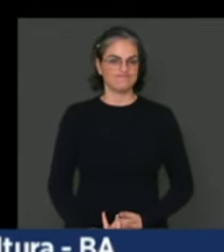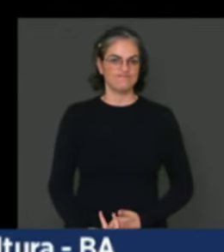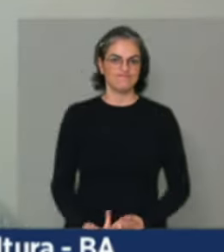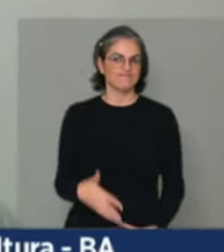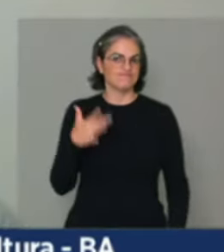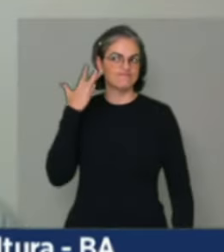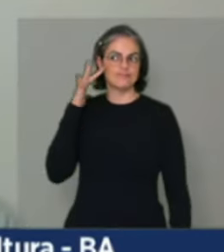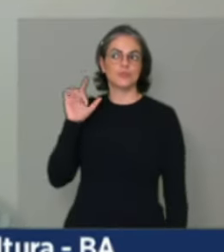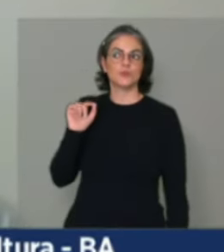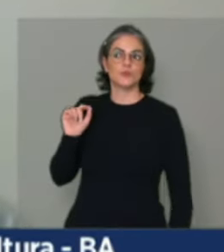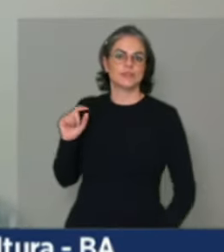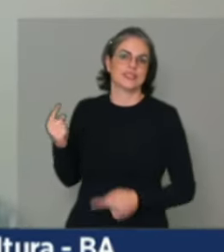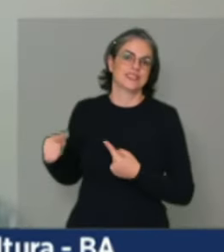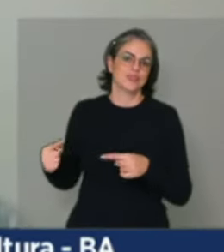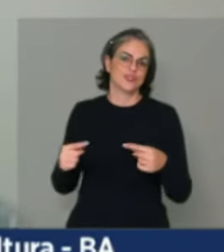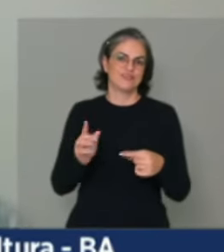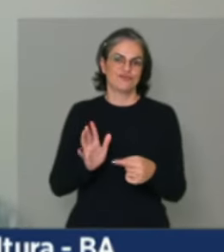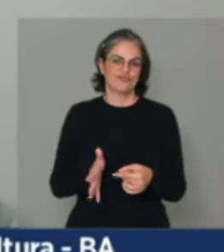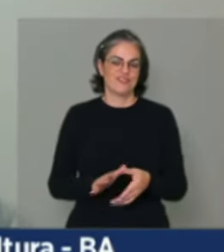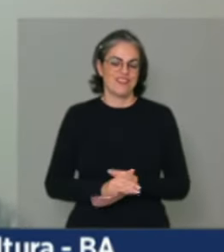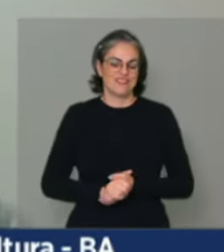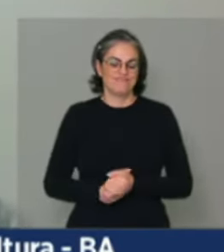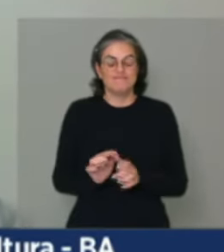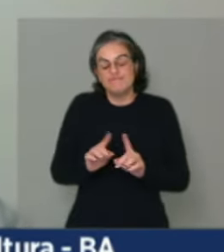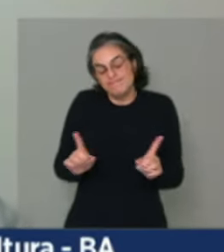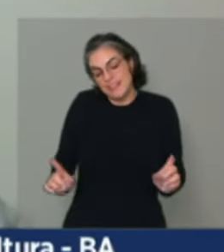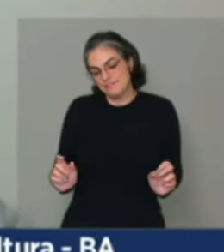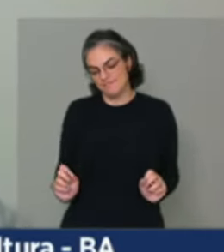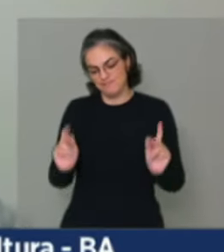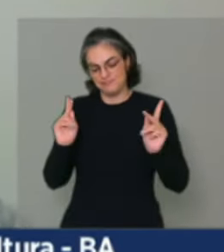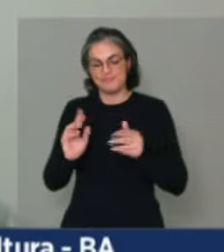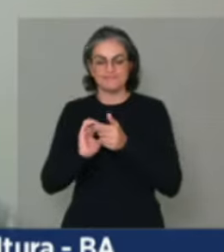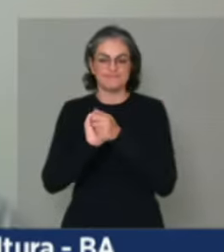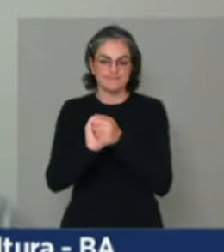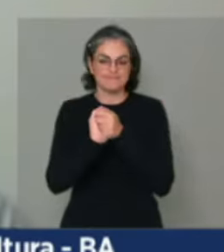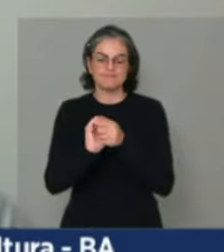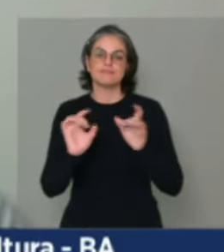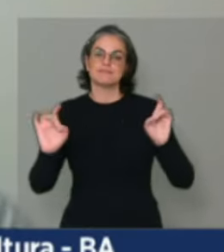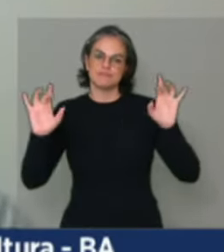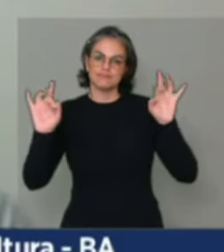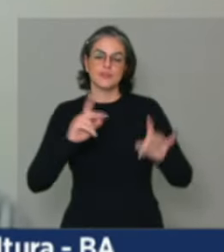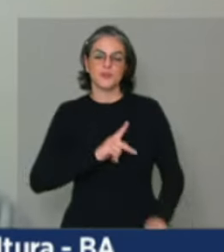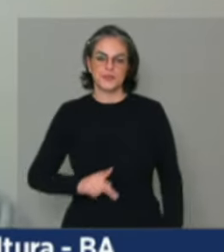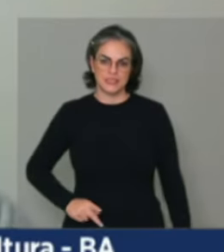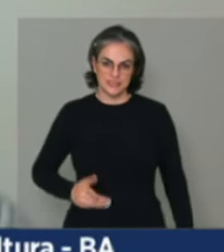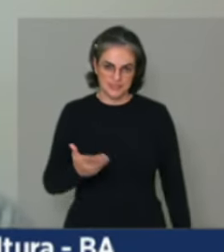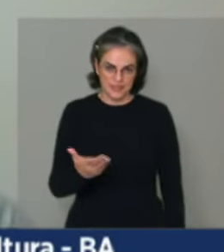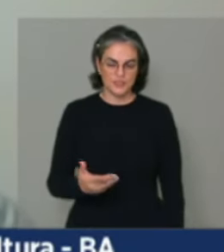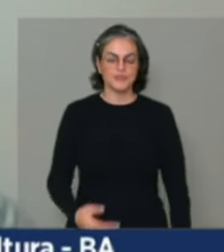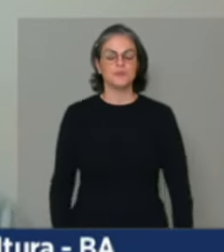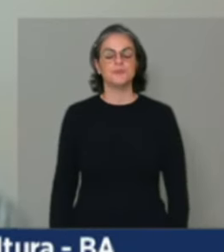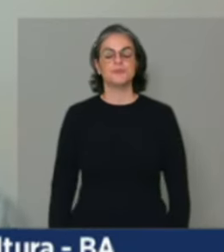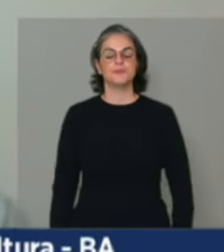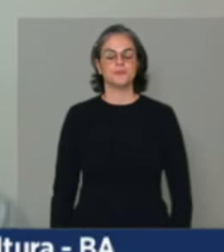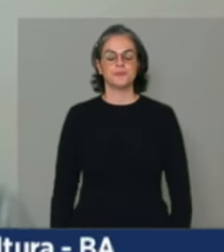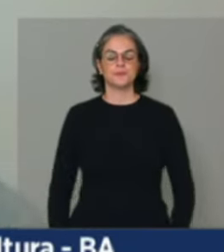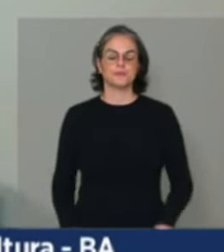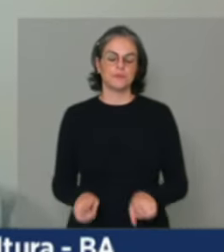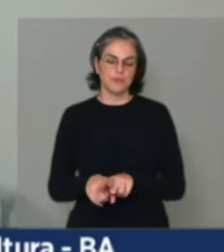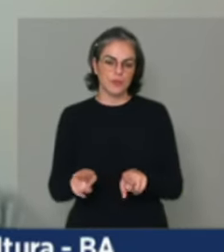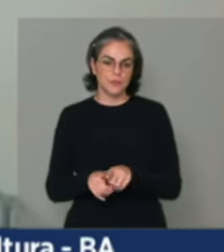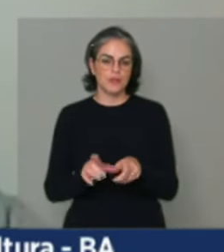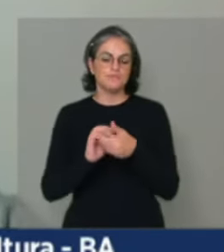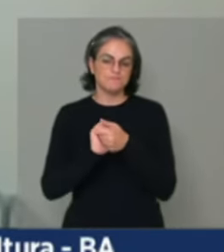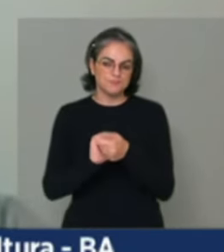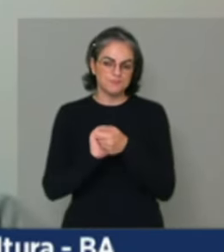Mas, enfim, eu quero lhe trazer uma saudação ao presidente da sessão, trazer uma saudação também aos